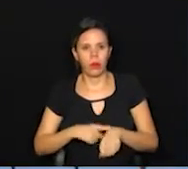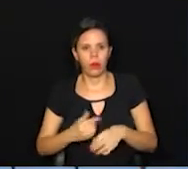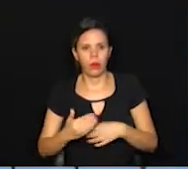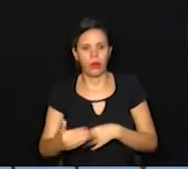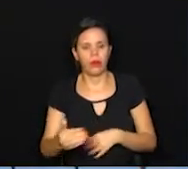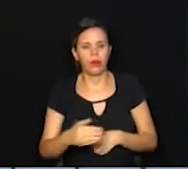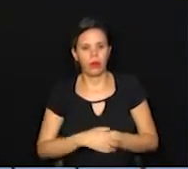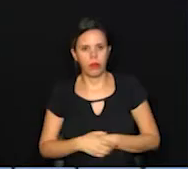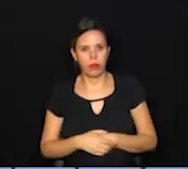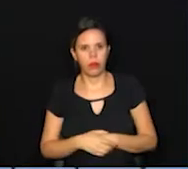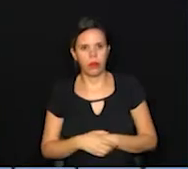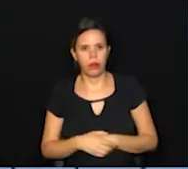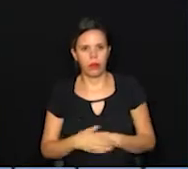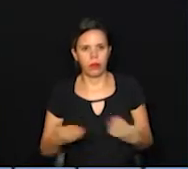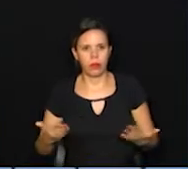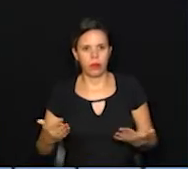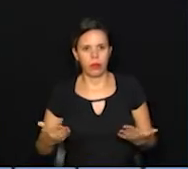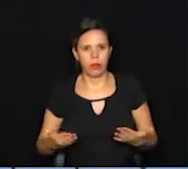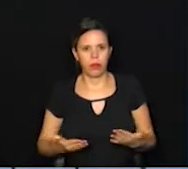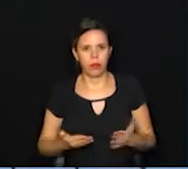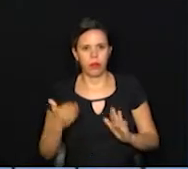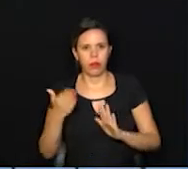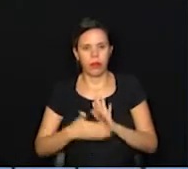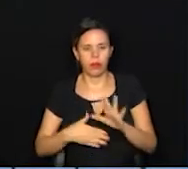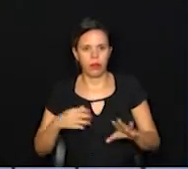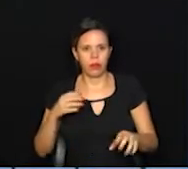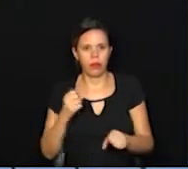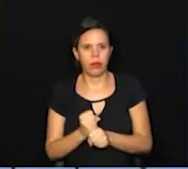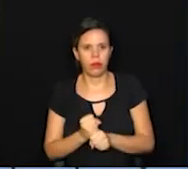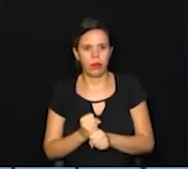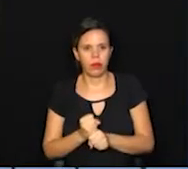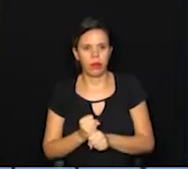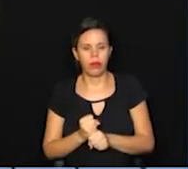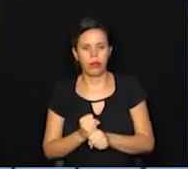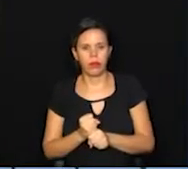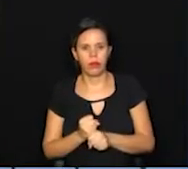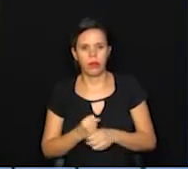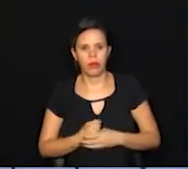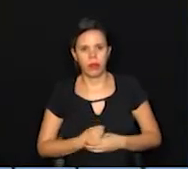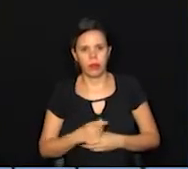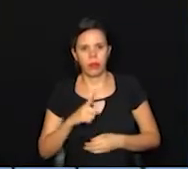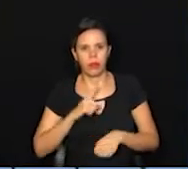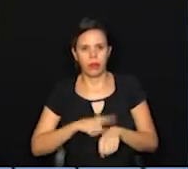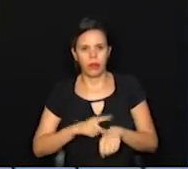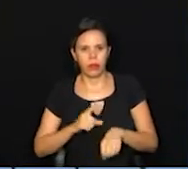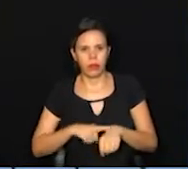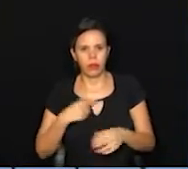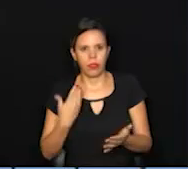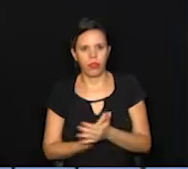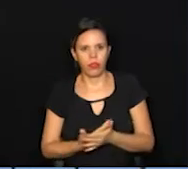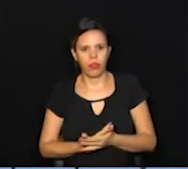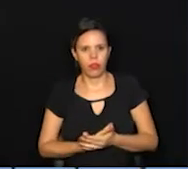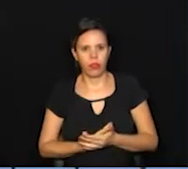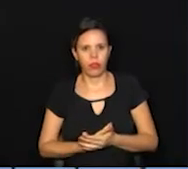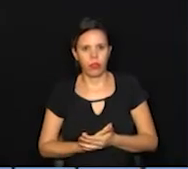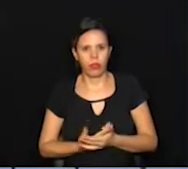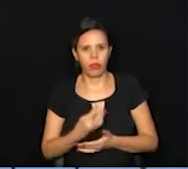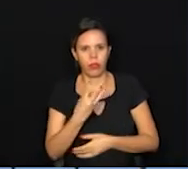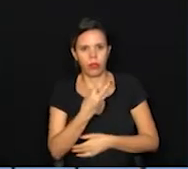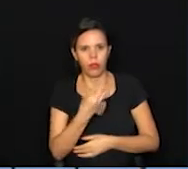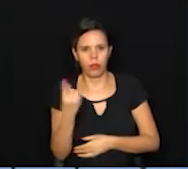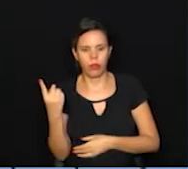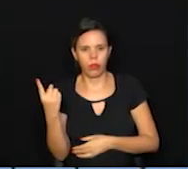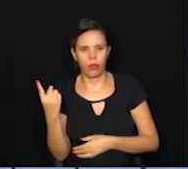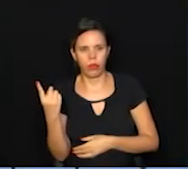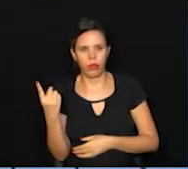para a declaração. Agora, para prestar conta com o fisco, a gente tem o prazo até o dia 31